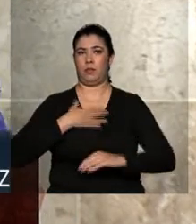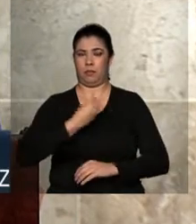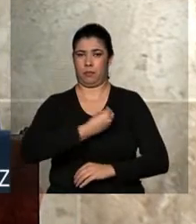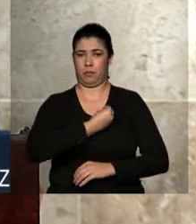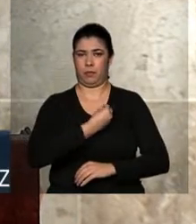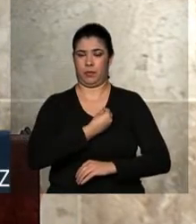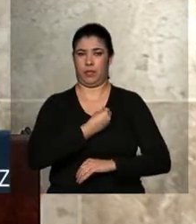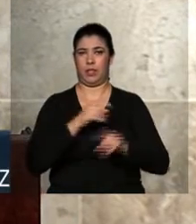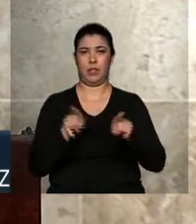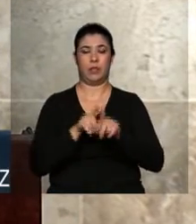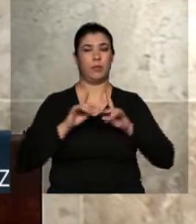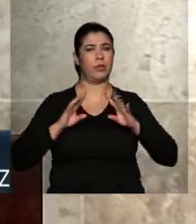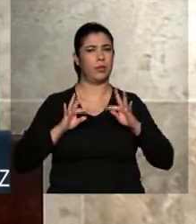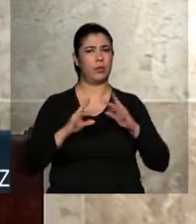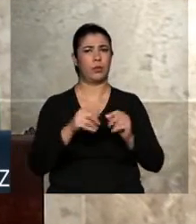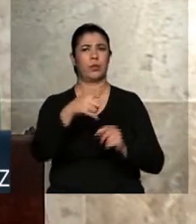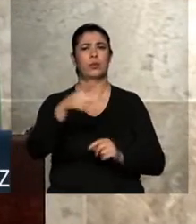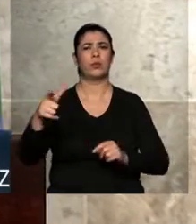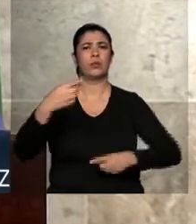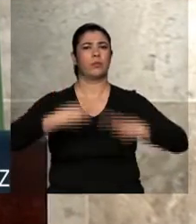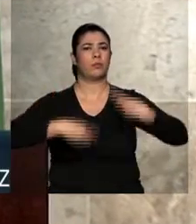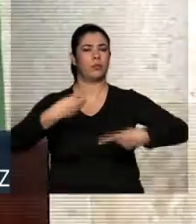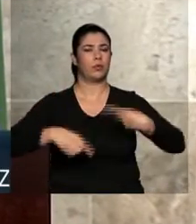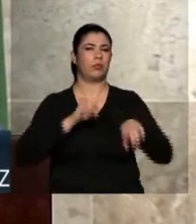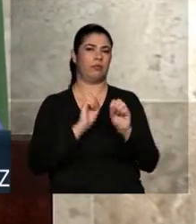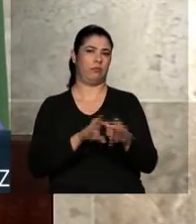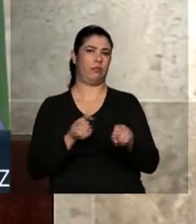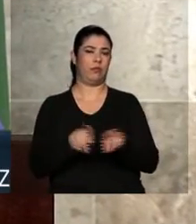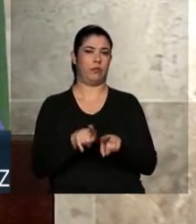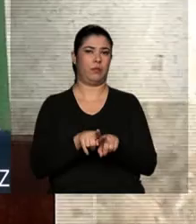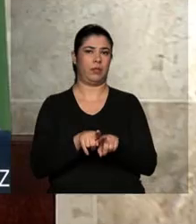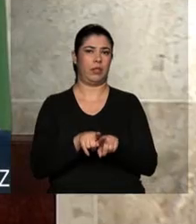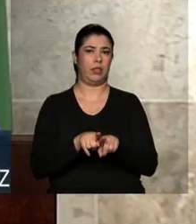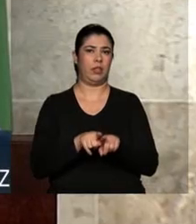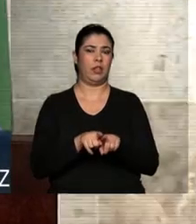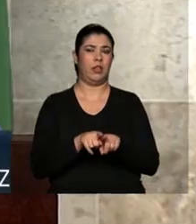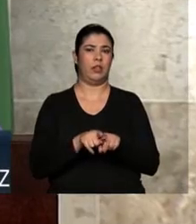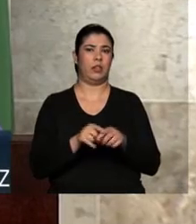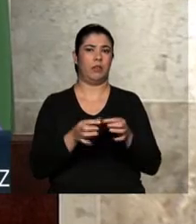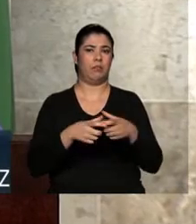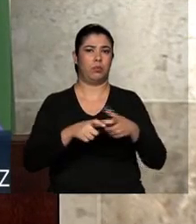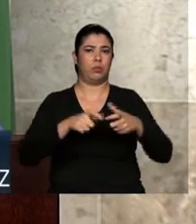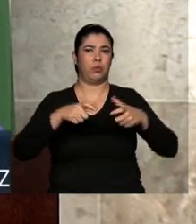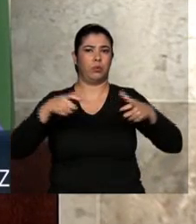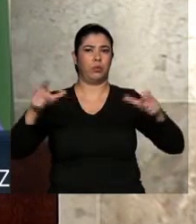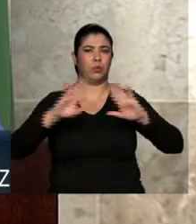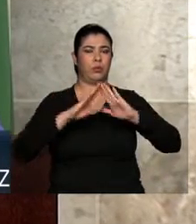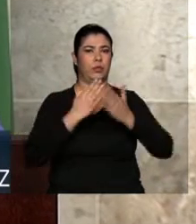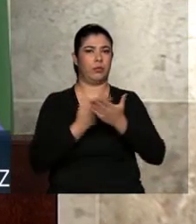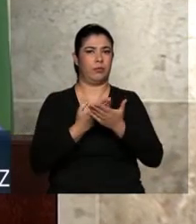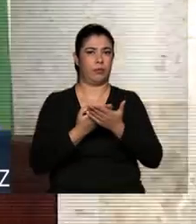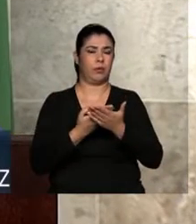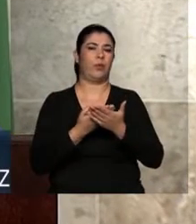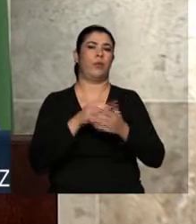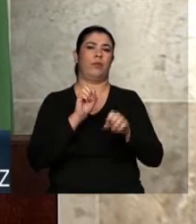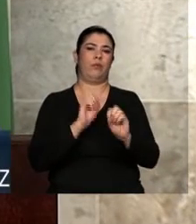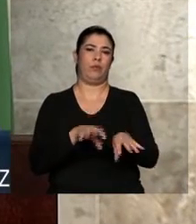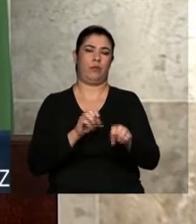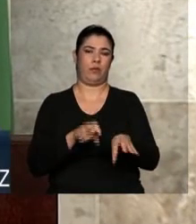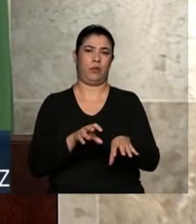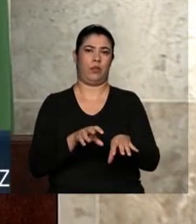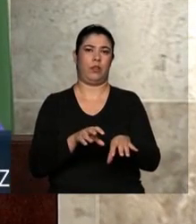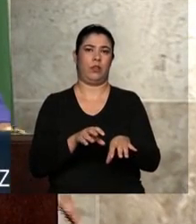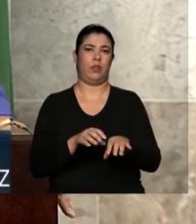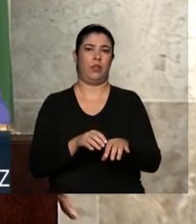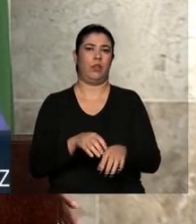e todas as políticas de educação, de expansão da educação. Isso desde o